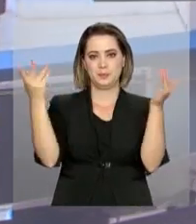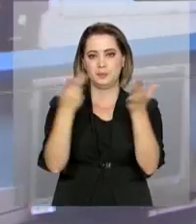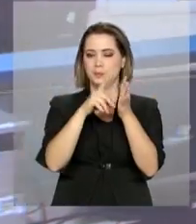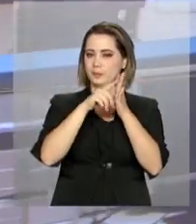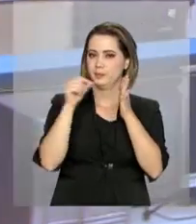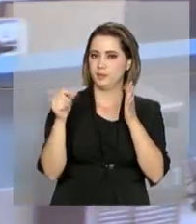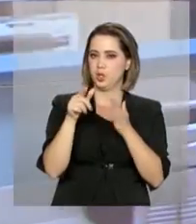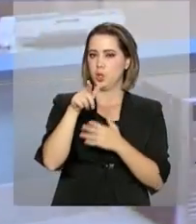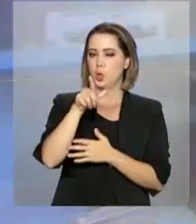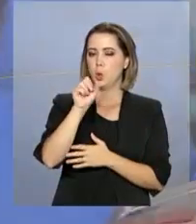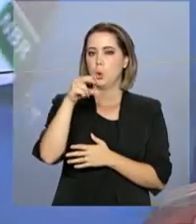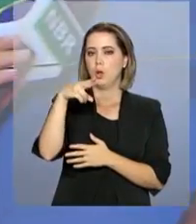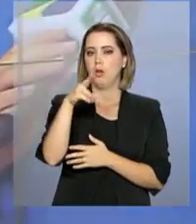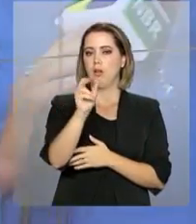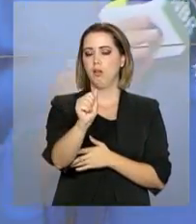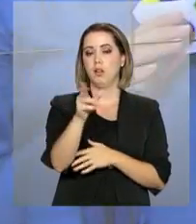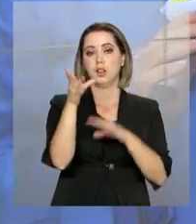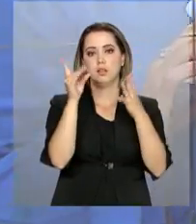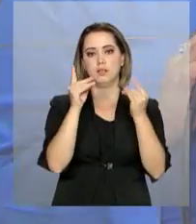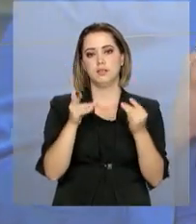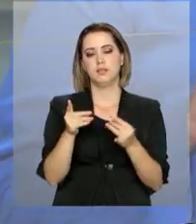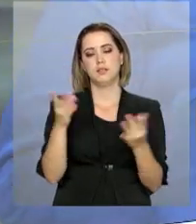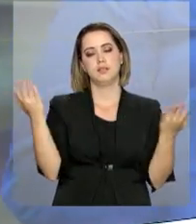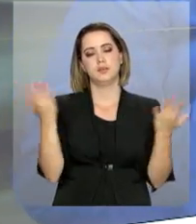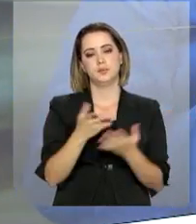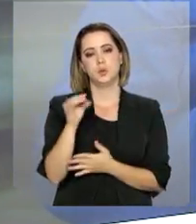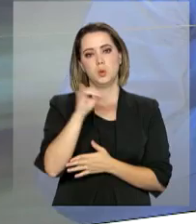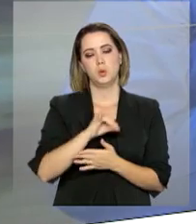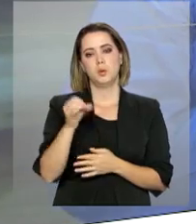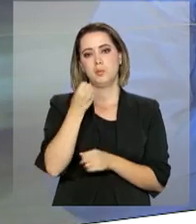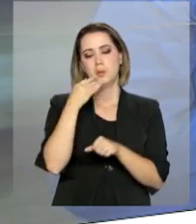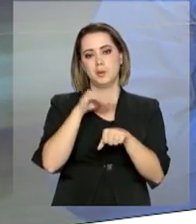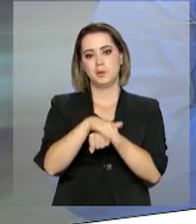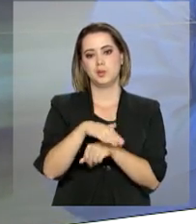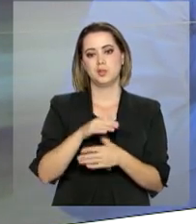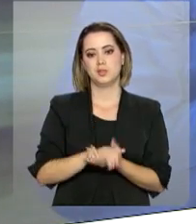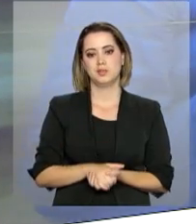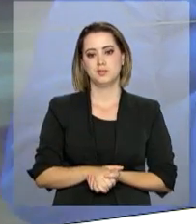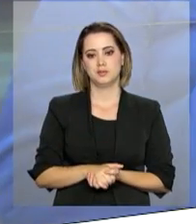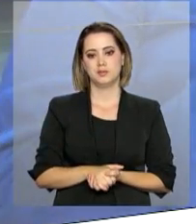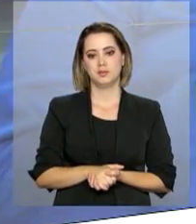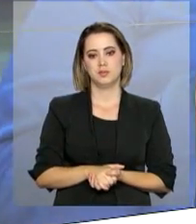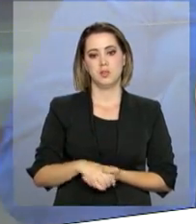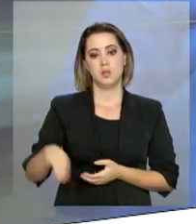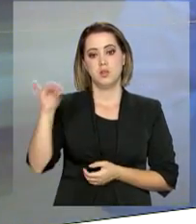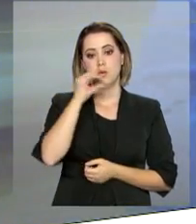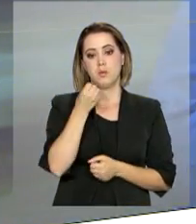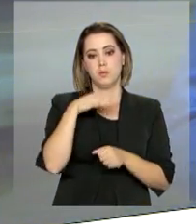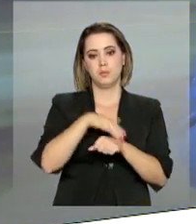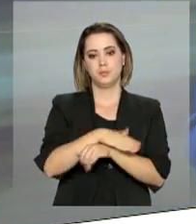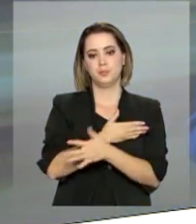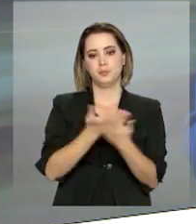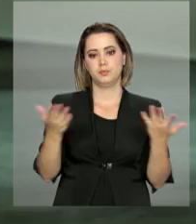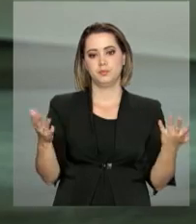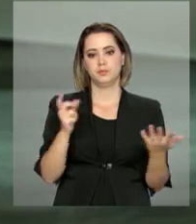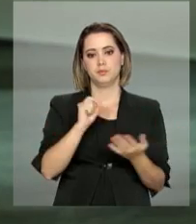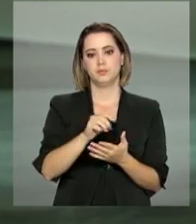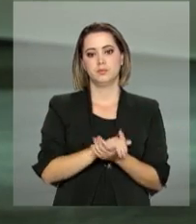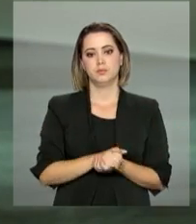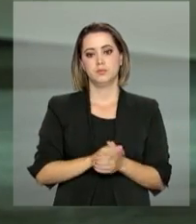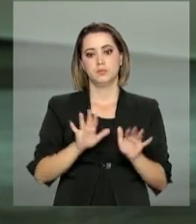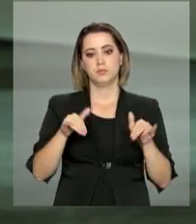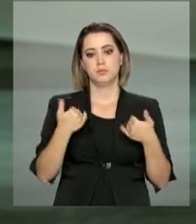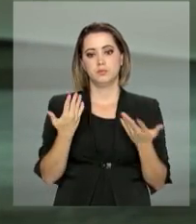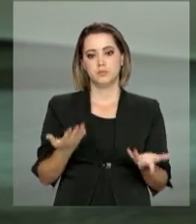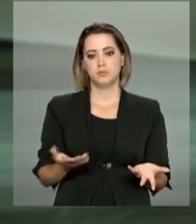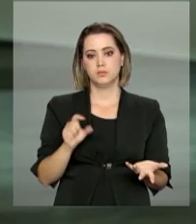repórter Luana Karen tem os detalhes ao vivo para a gente. Olá, Luana, boa noite. Olá, Roberto, boa noite. Boa noite a todos. Pois é,